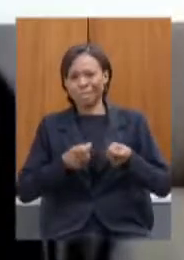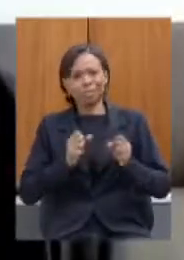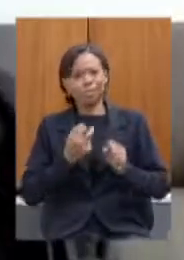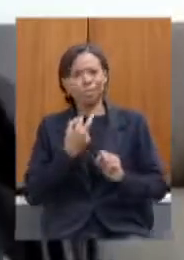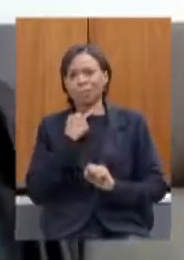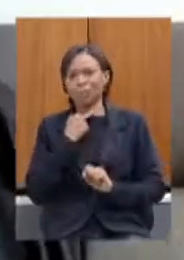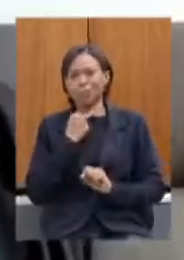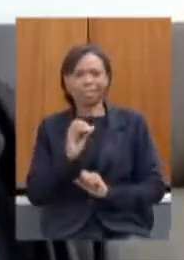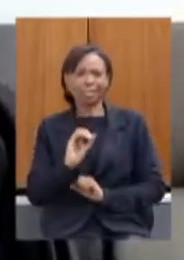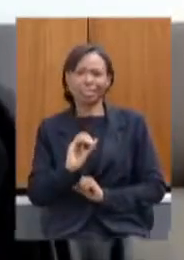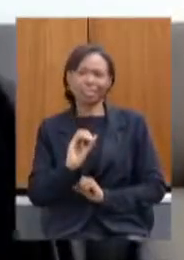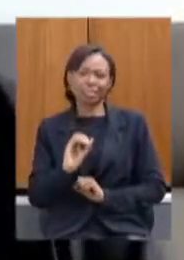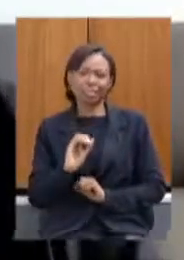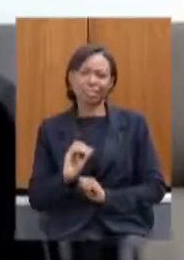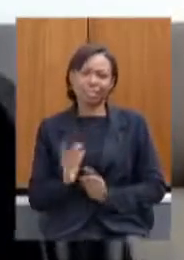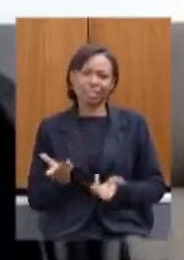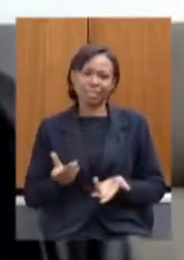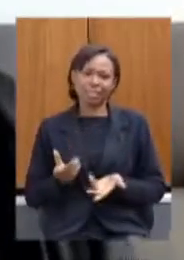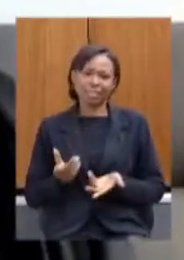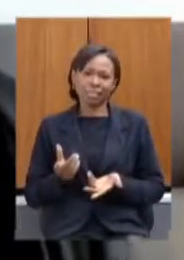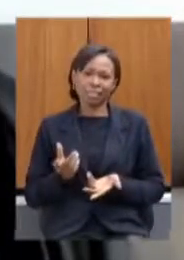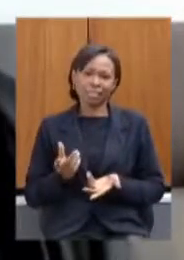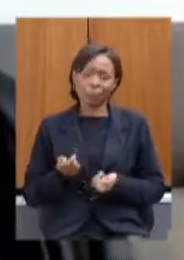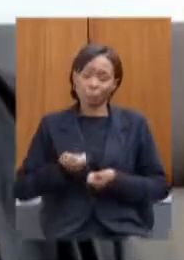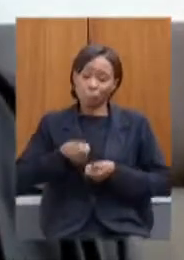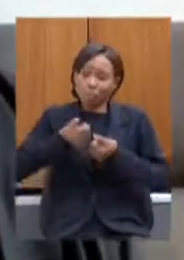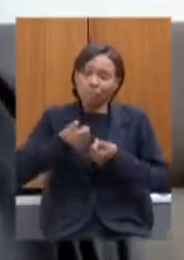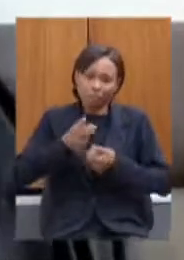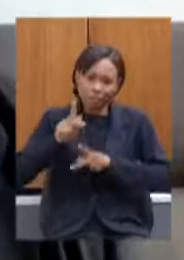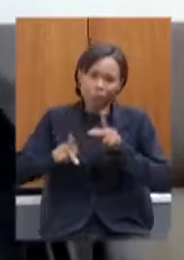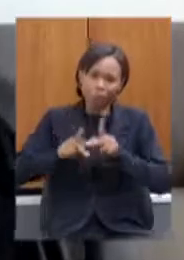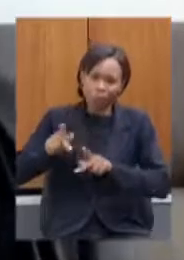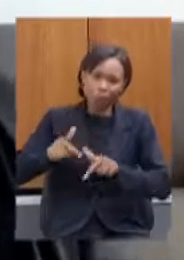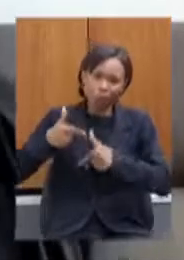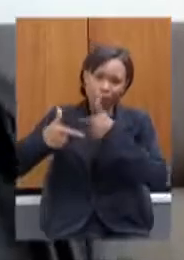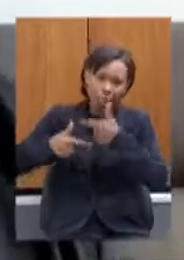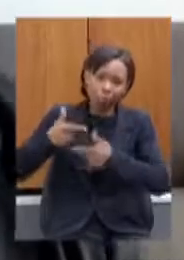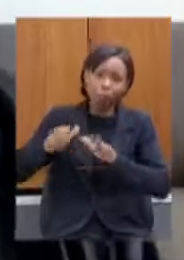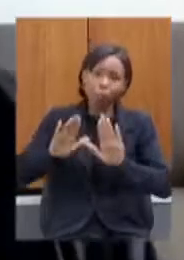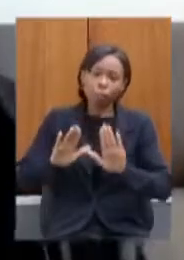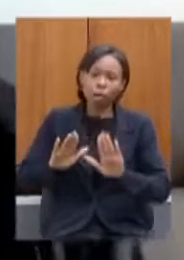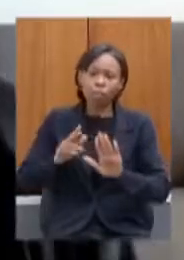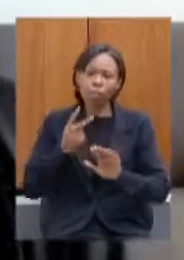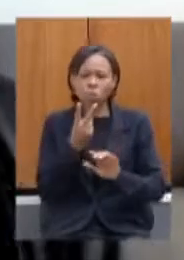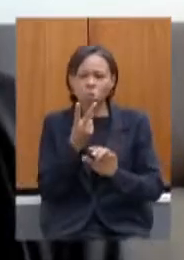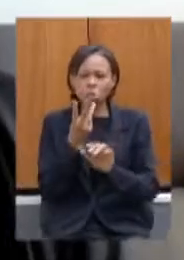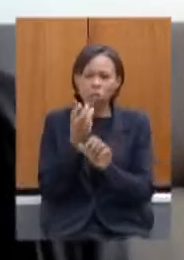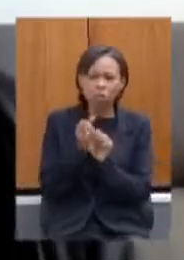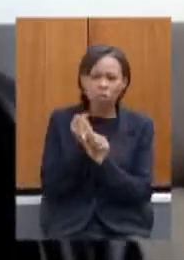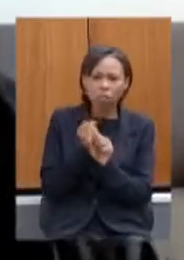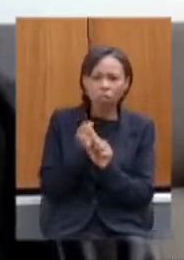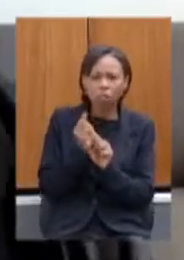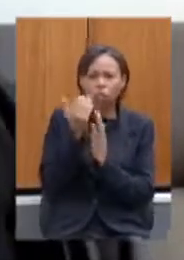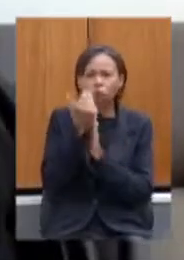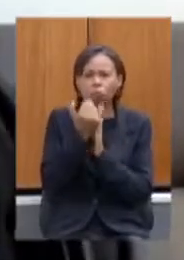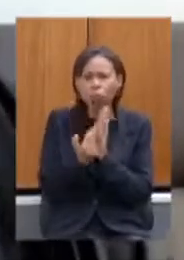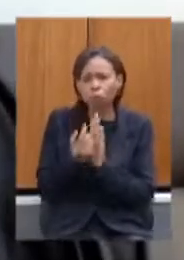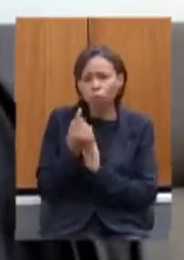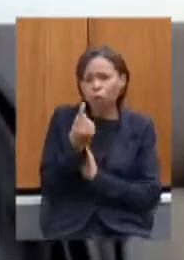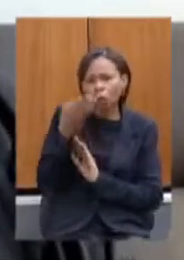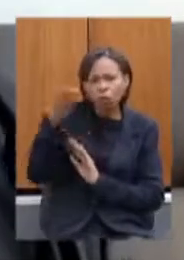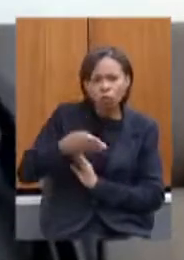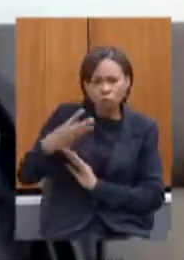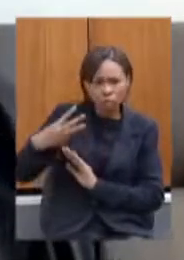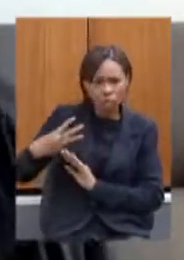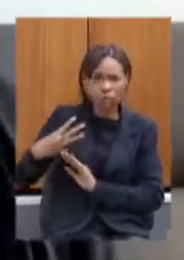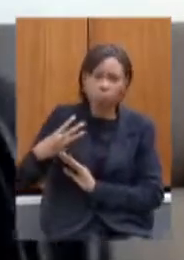digamos o benefício de quem produz mas em 2,3 anos reduzir para um terço esse assunto ia desaparecer